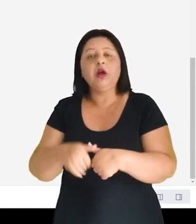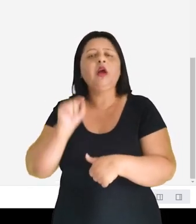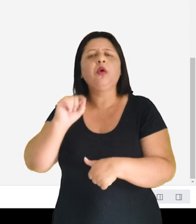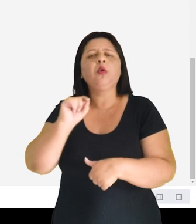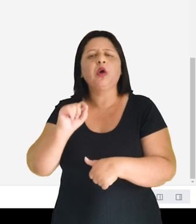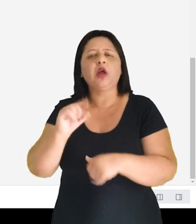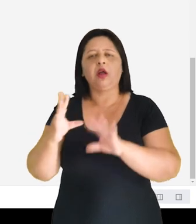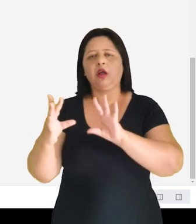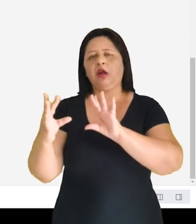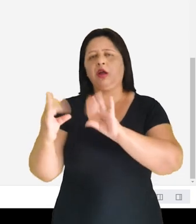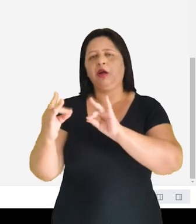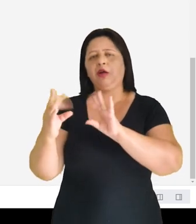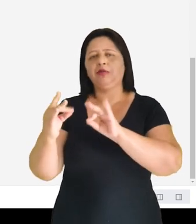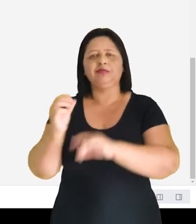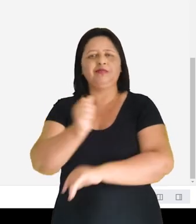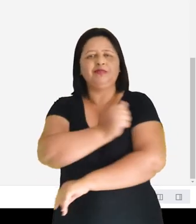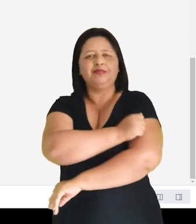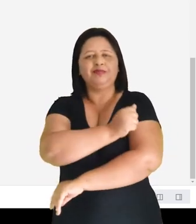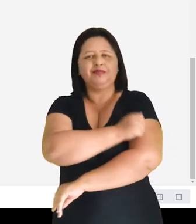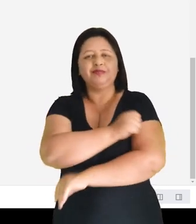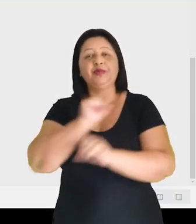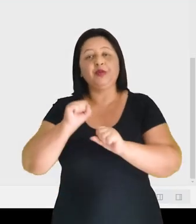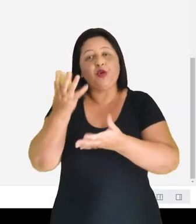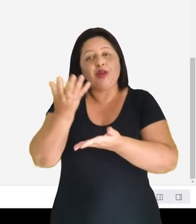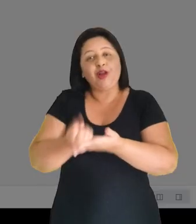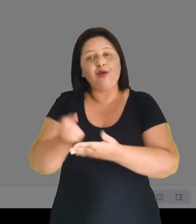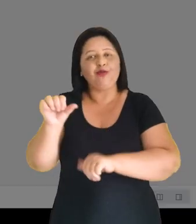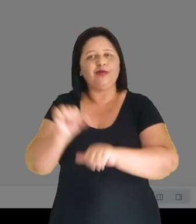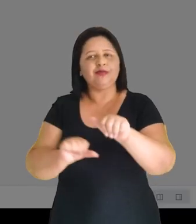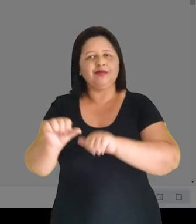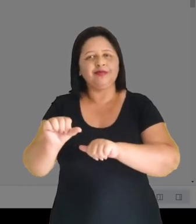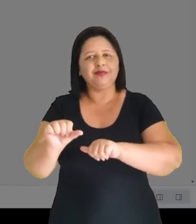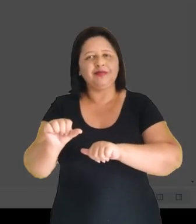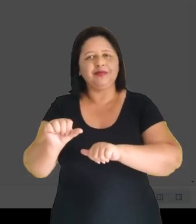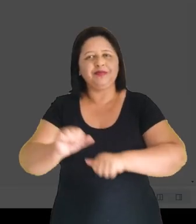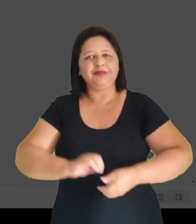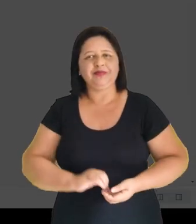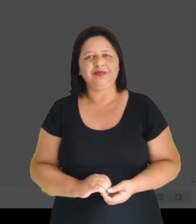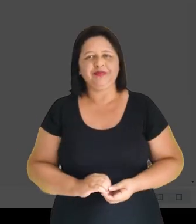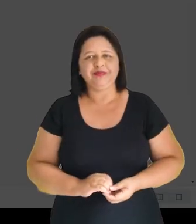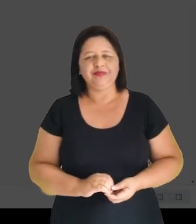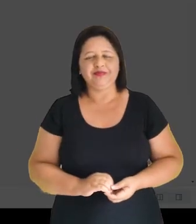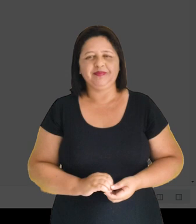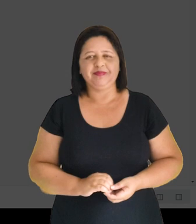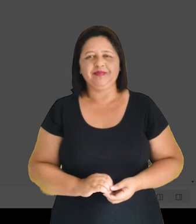posso fechar o feedback do aluno e vou salvar mudanças.